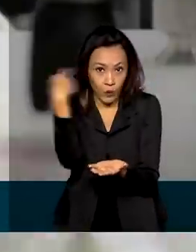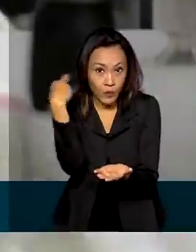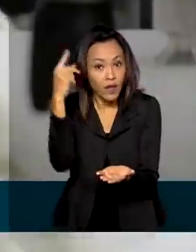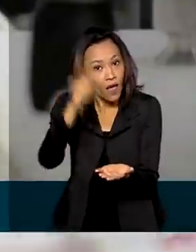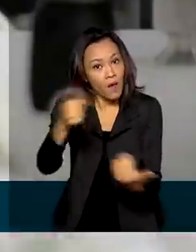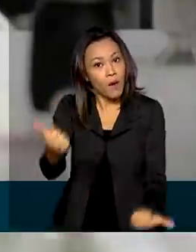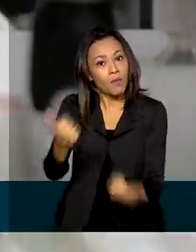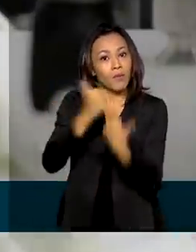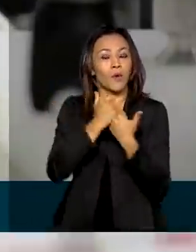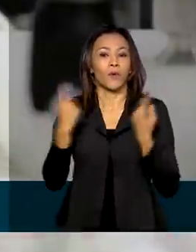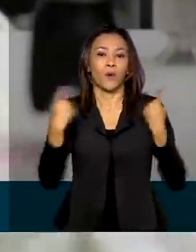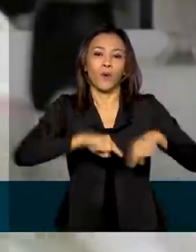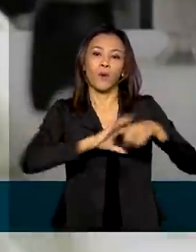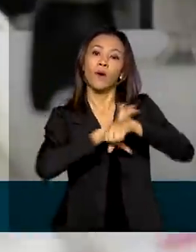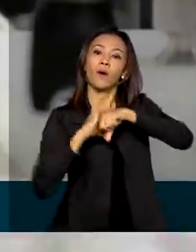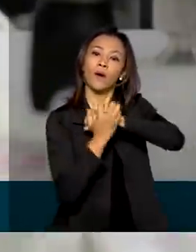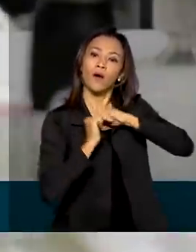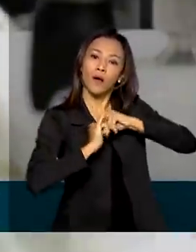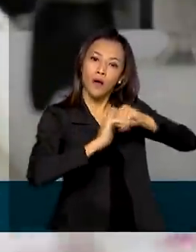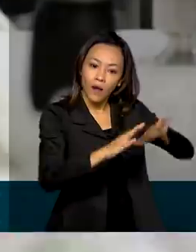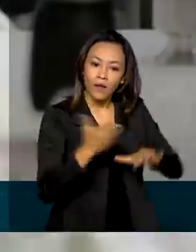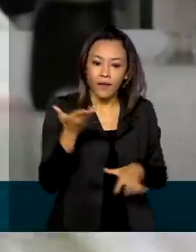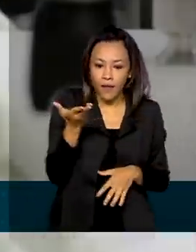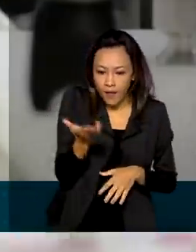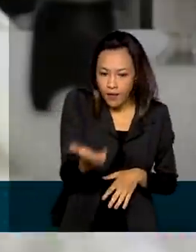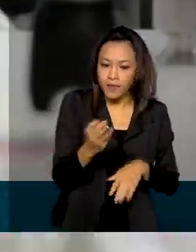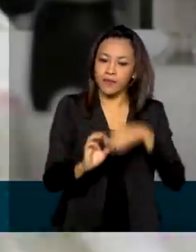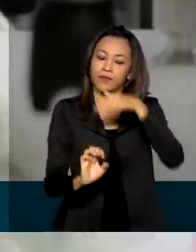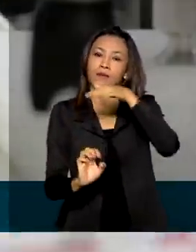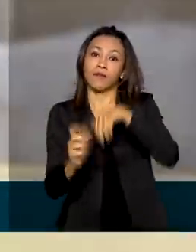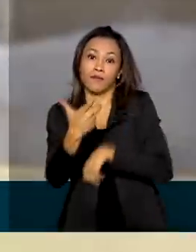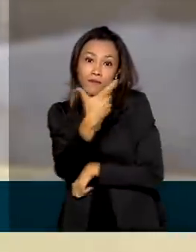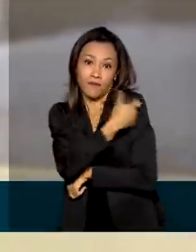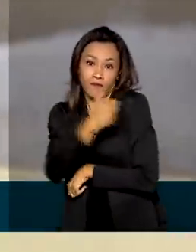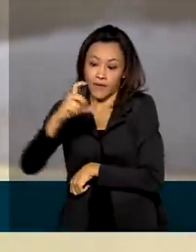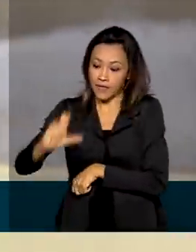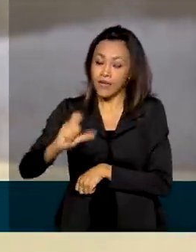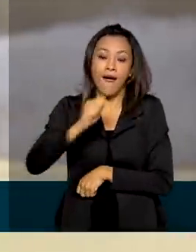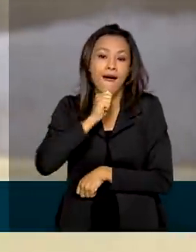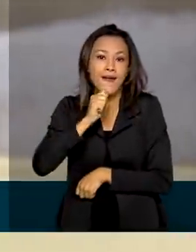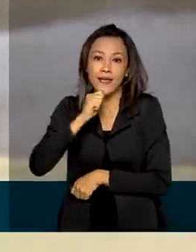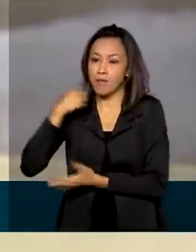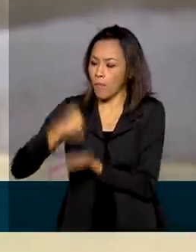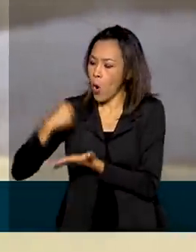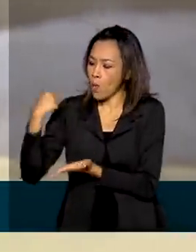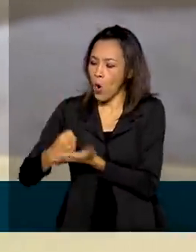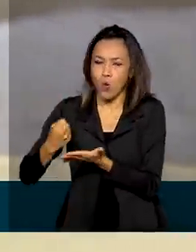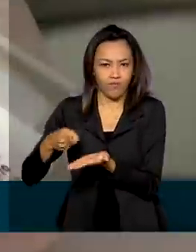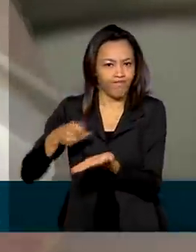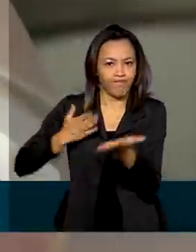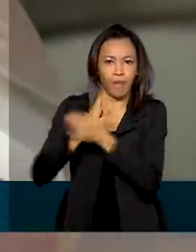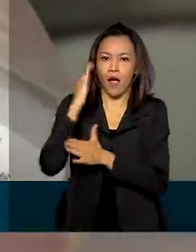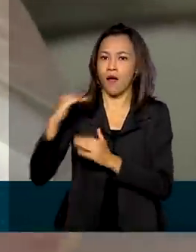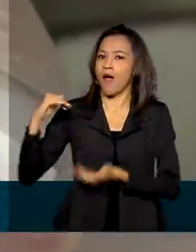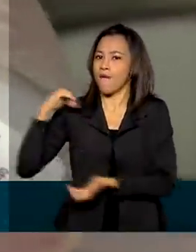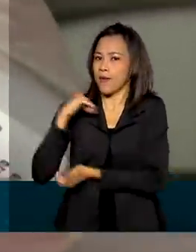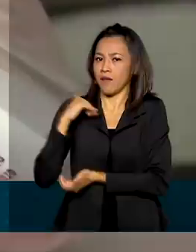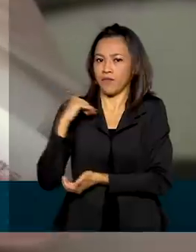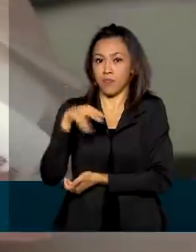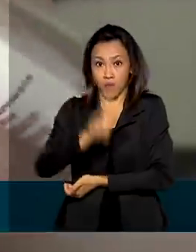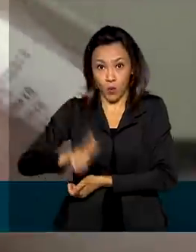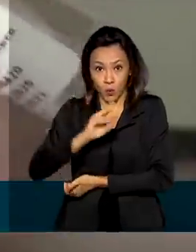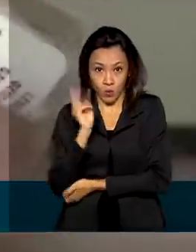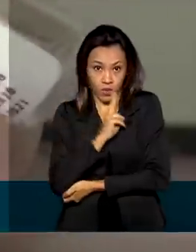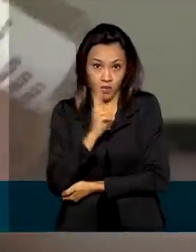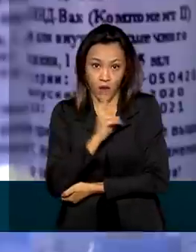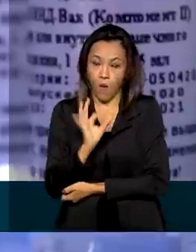Covid-19 no Brasil. A Sputnik V ainda não possui autorização da Anvisa para uso emergencial e temporário.